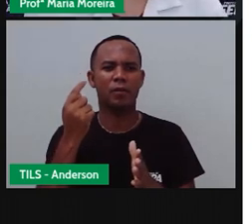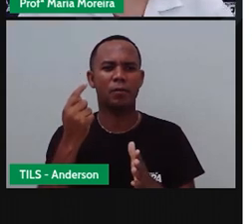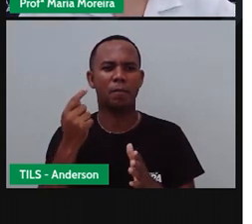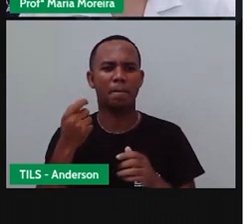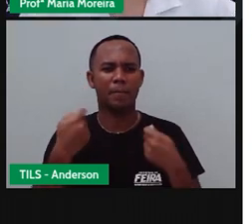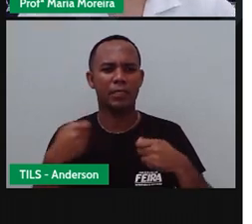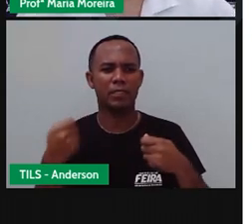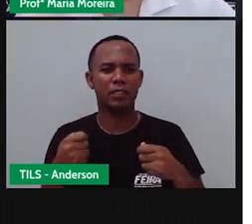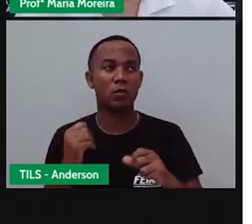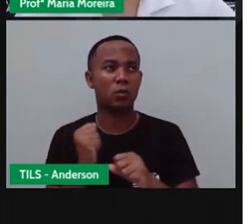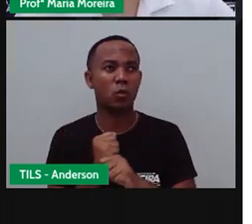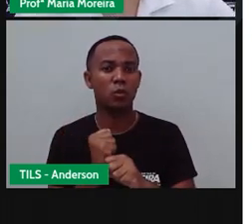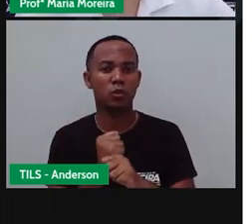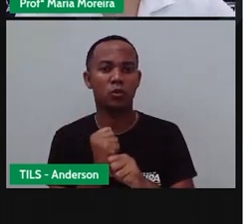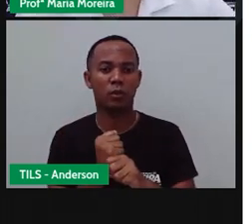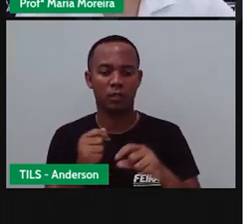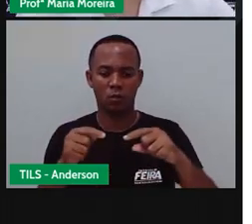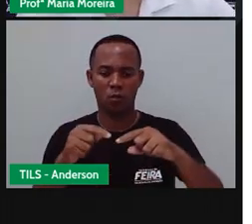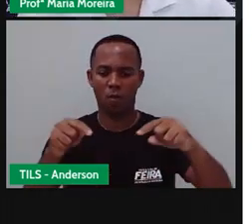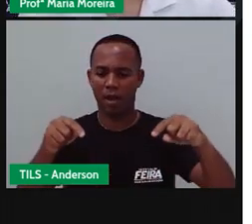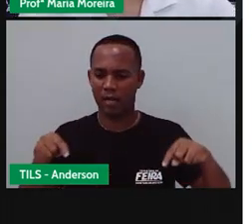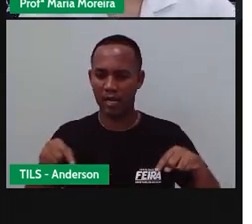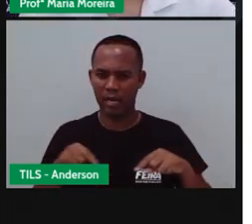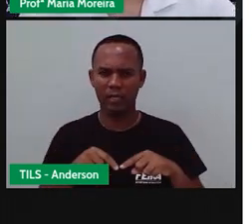Ele disse E aí Será?